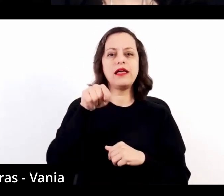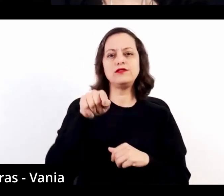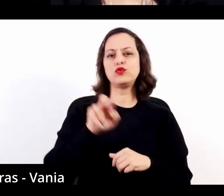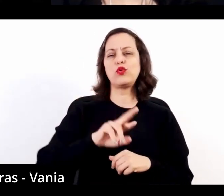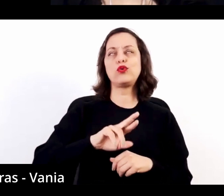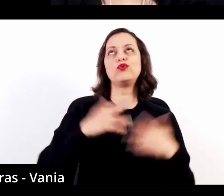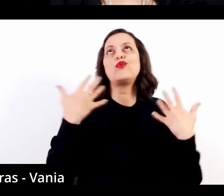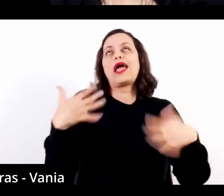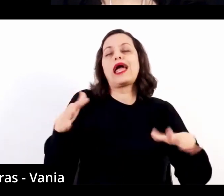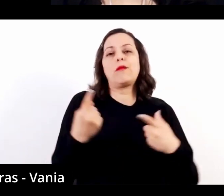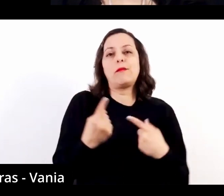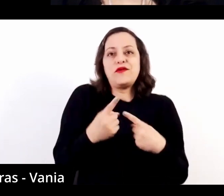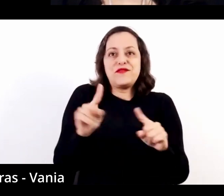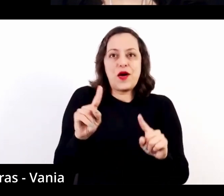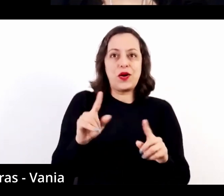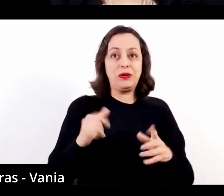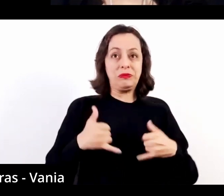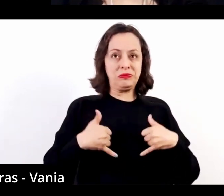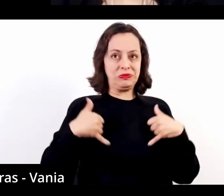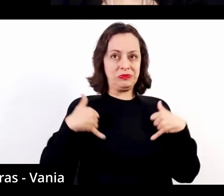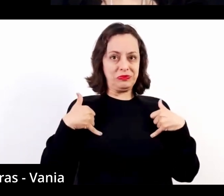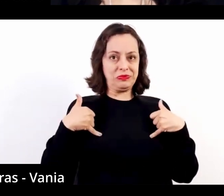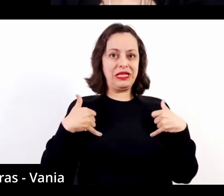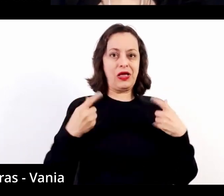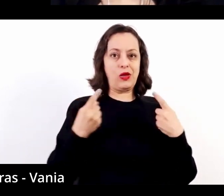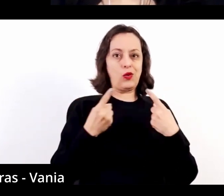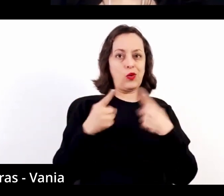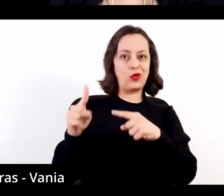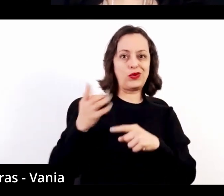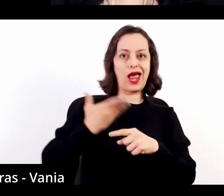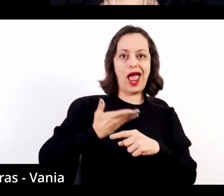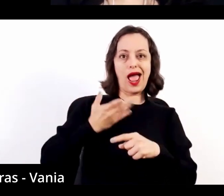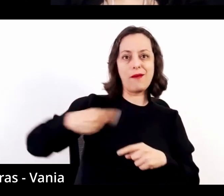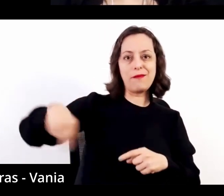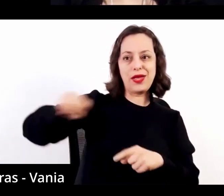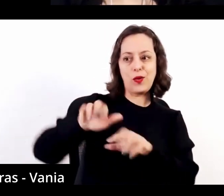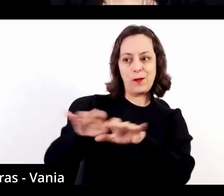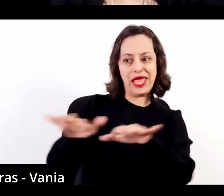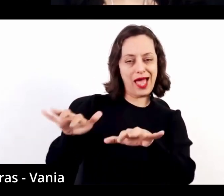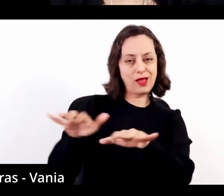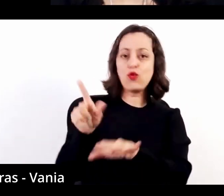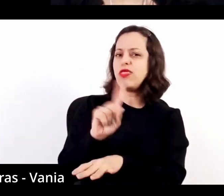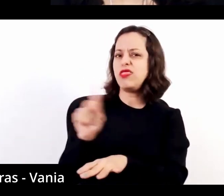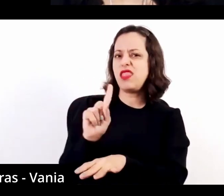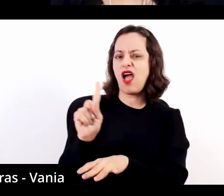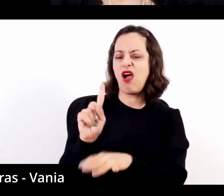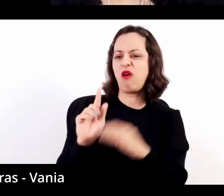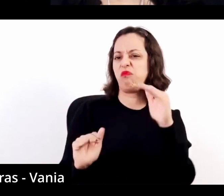soe uma ofensa aos amigos e amigas pianistas, mas, de fato,